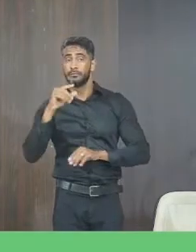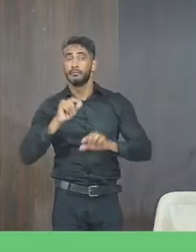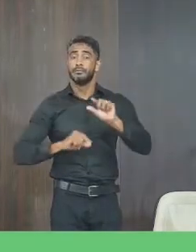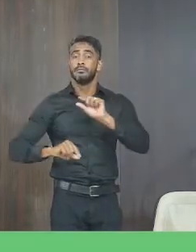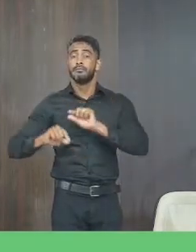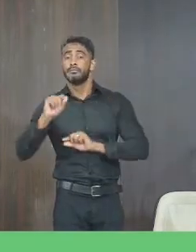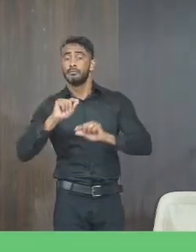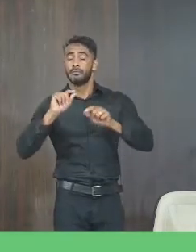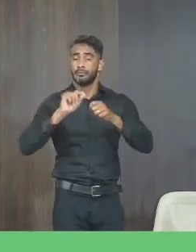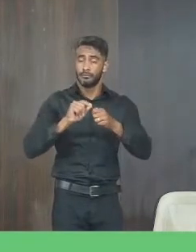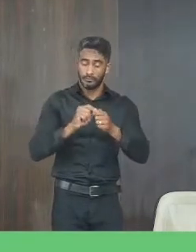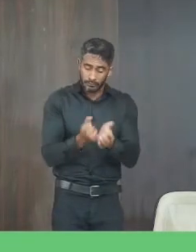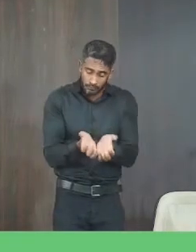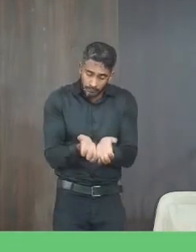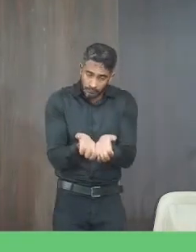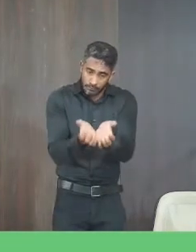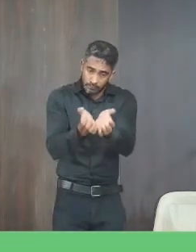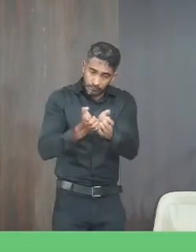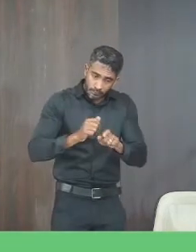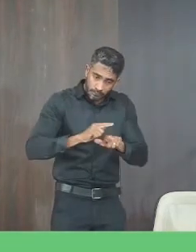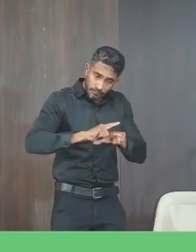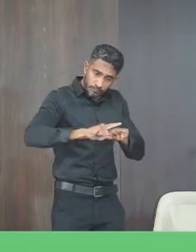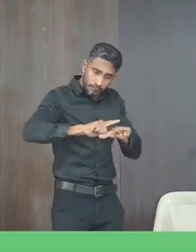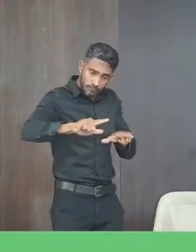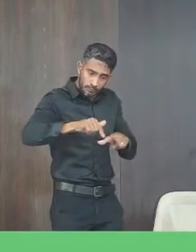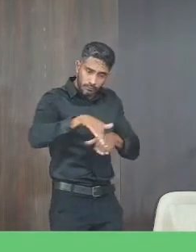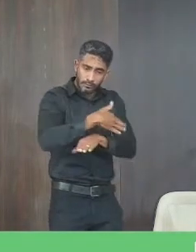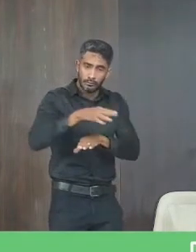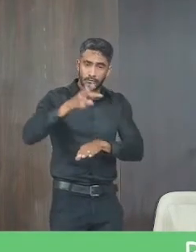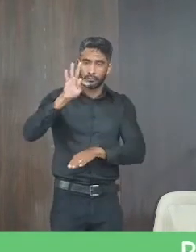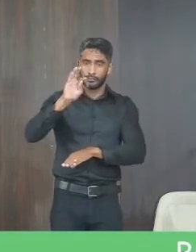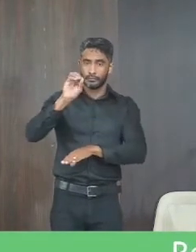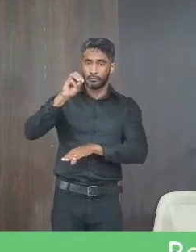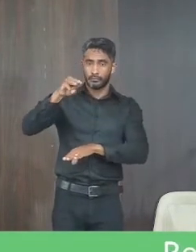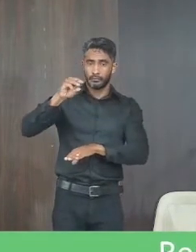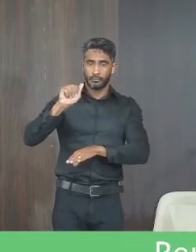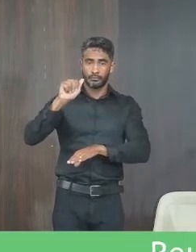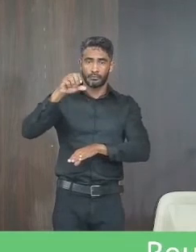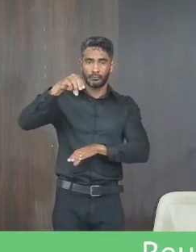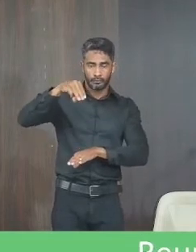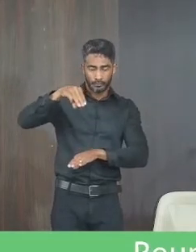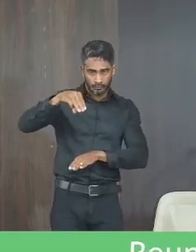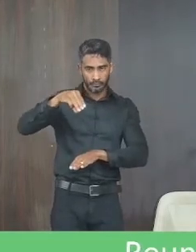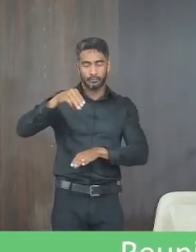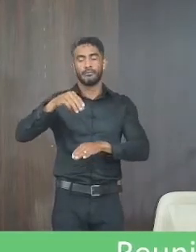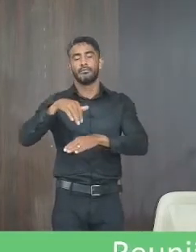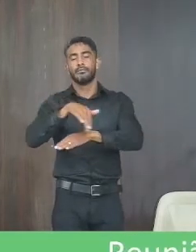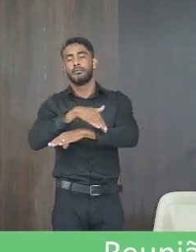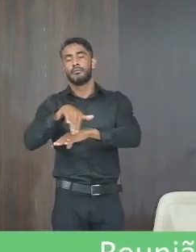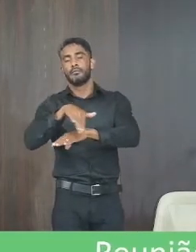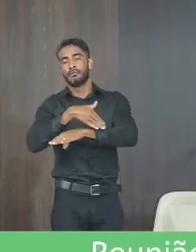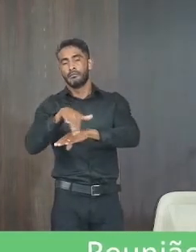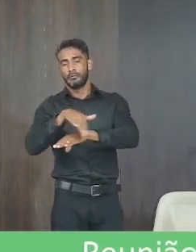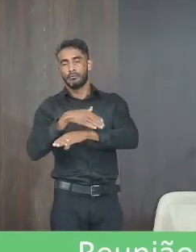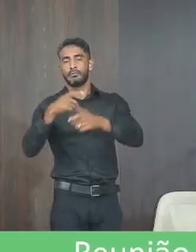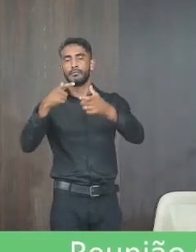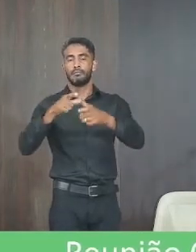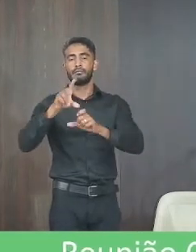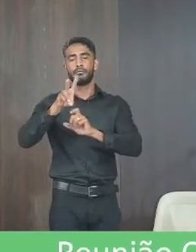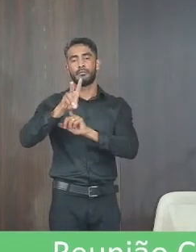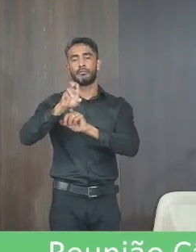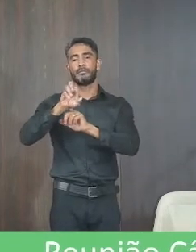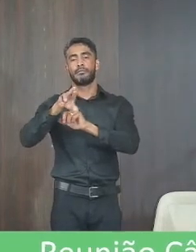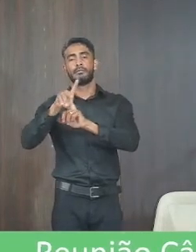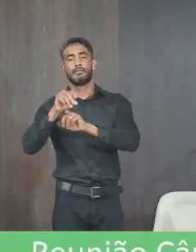seja realizado patrulhamento e cascalhamento na rua Tomaz Antônio Gonzaga no bairro Veredas já que no período chuvoso há